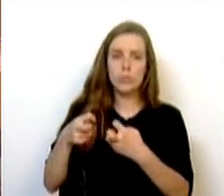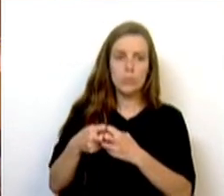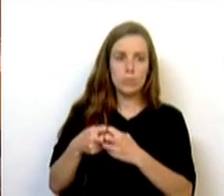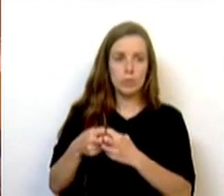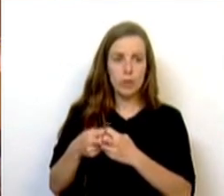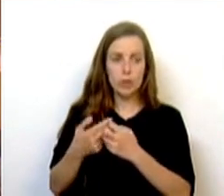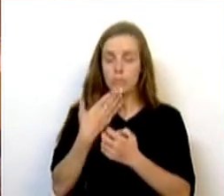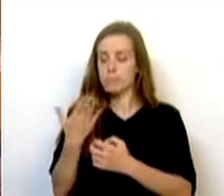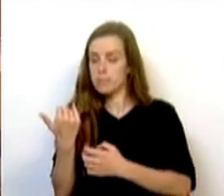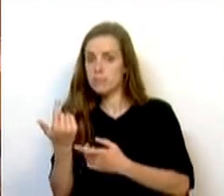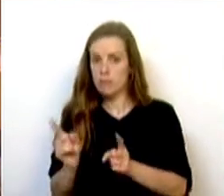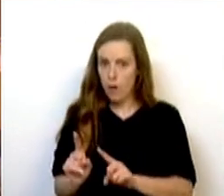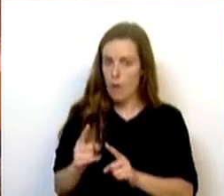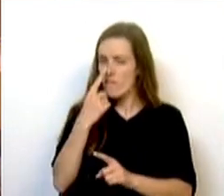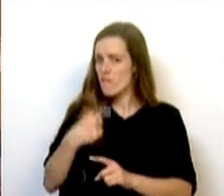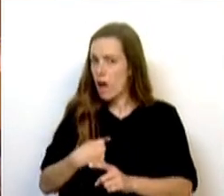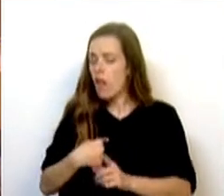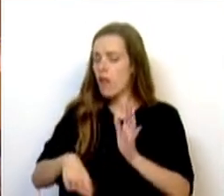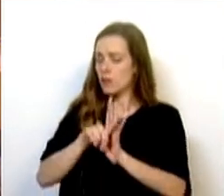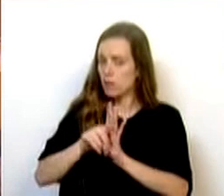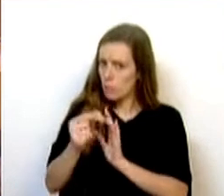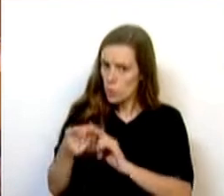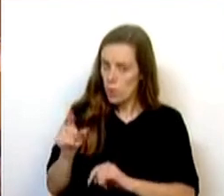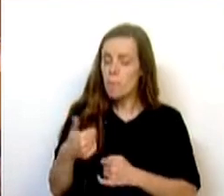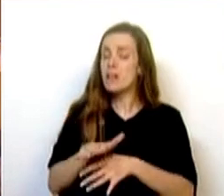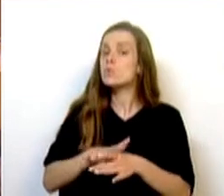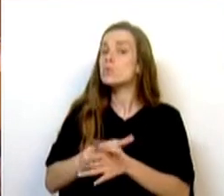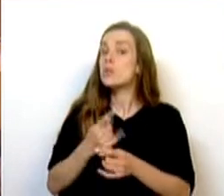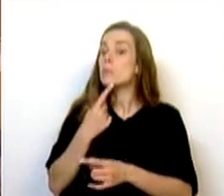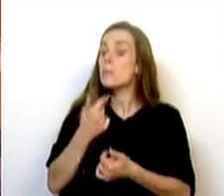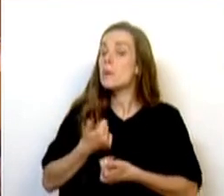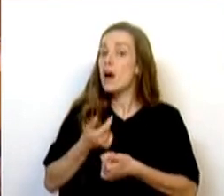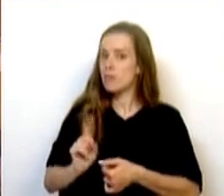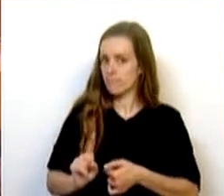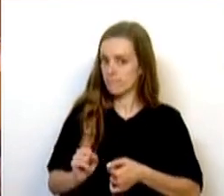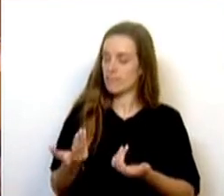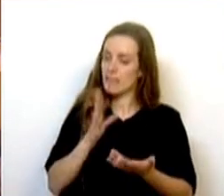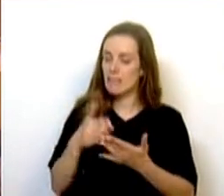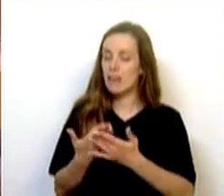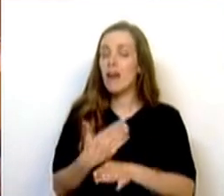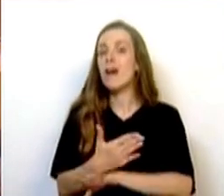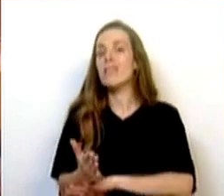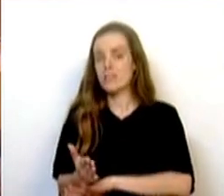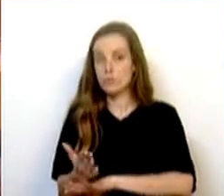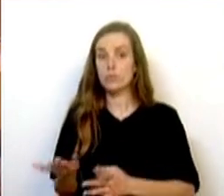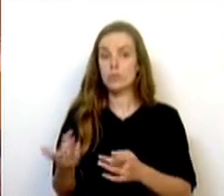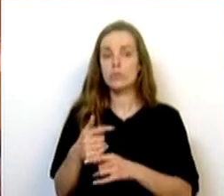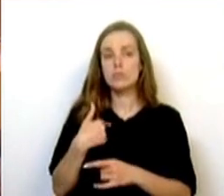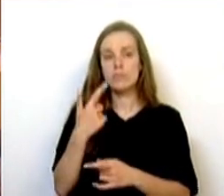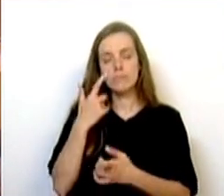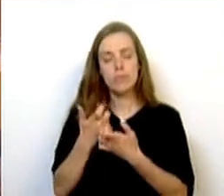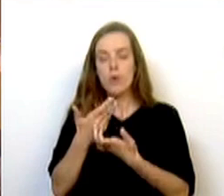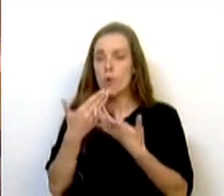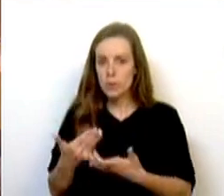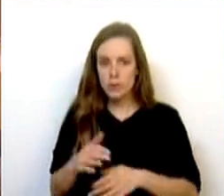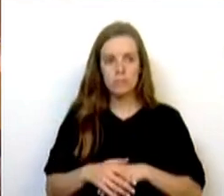devem à omissão ou falha legislativa, mas eventualmente a situações não identificadas e a possíveis atrasos. Obrigada, e que reconhecemos que deverão ser